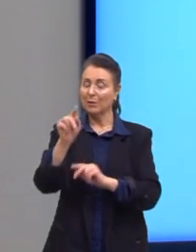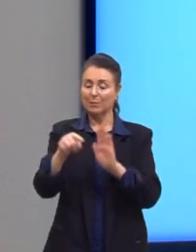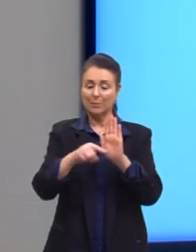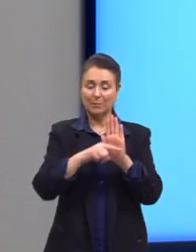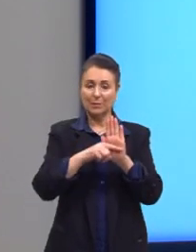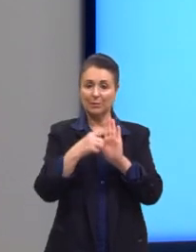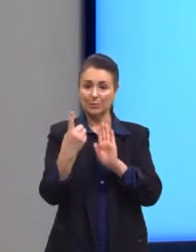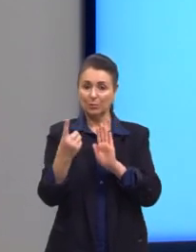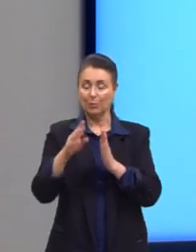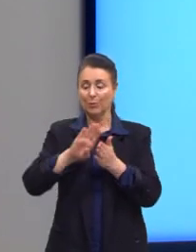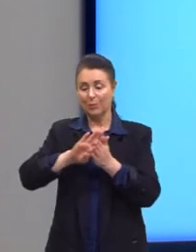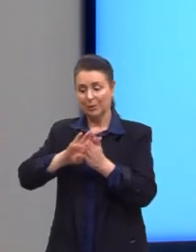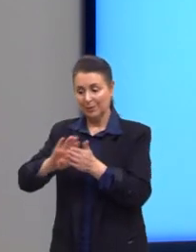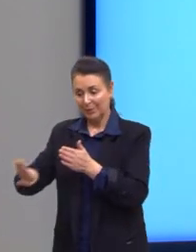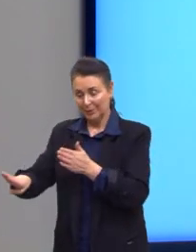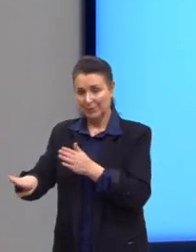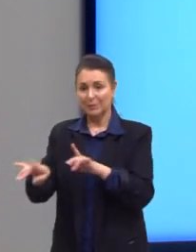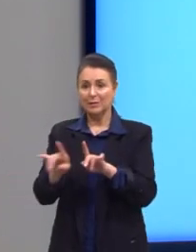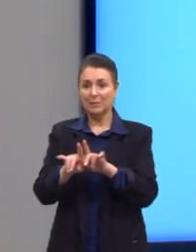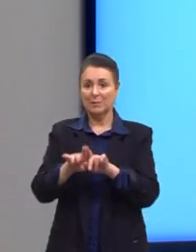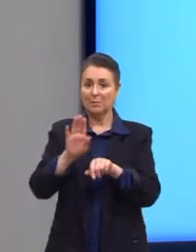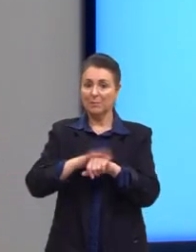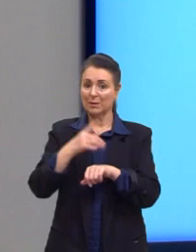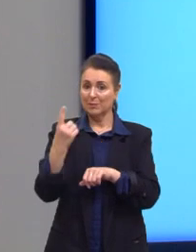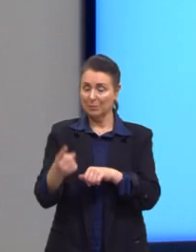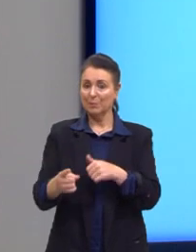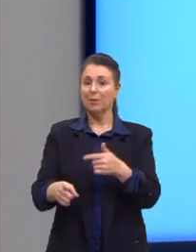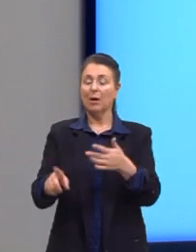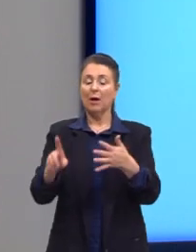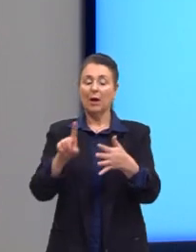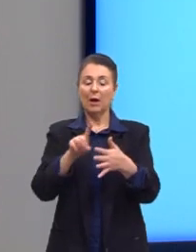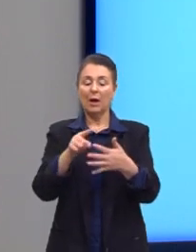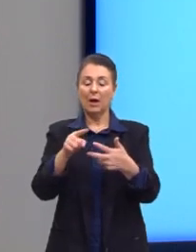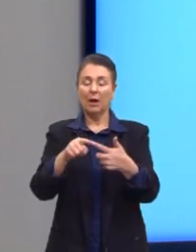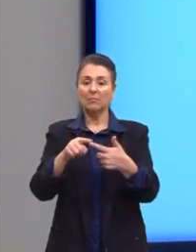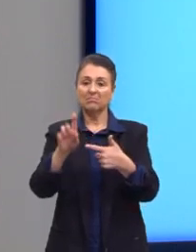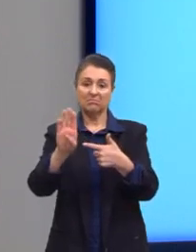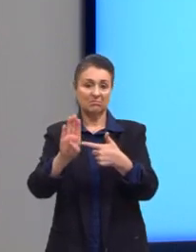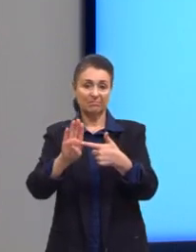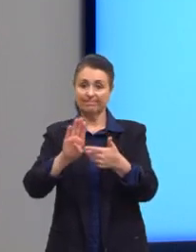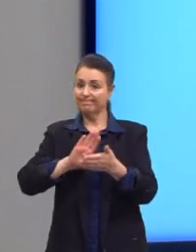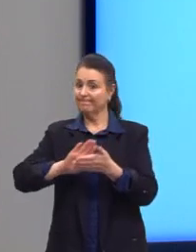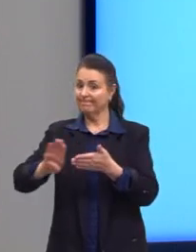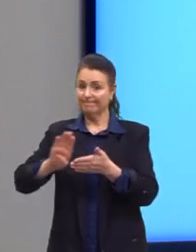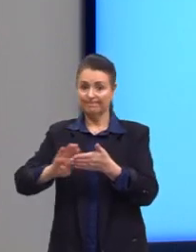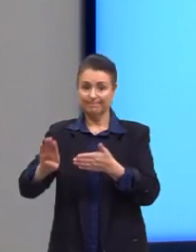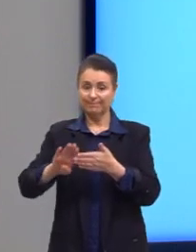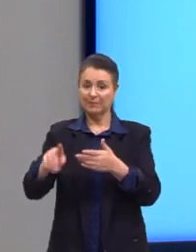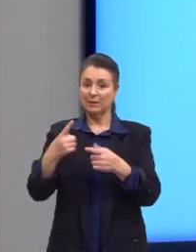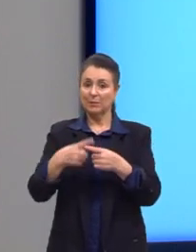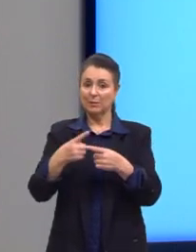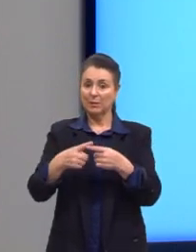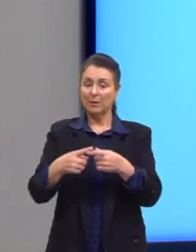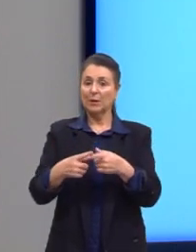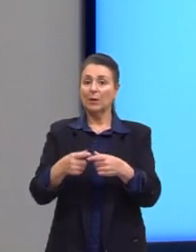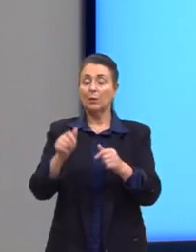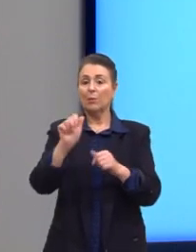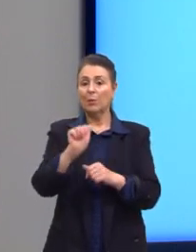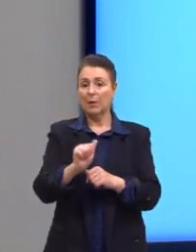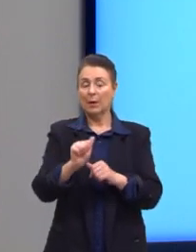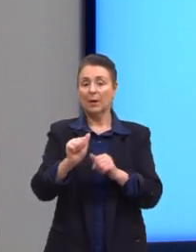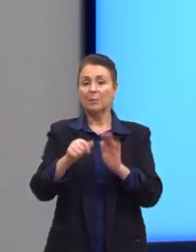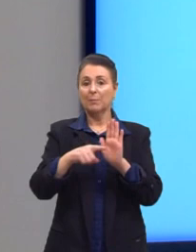Eliminamos mais uma das alternativas. Eliminamos a letra B, porque o A seria menos 11 sobre 16, né? Então,